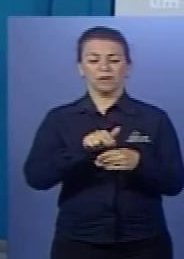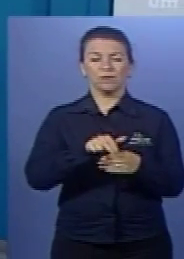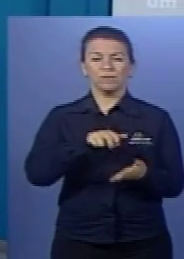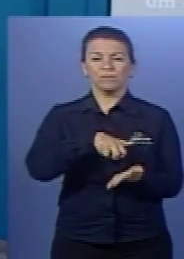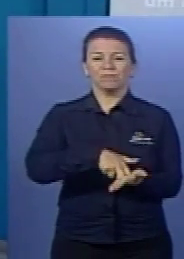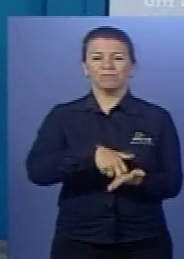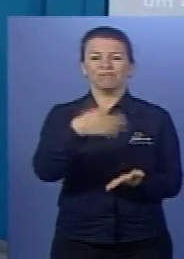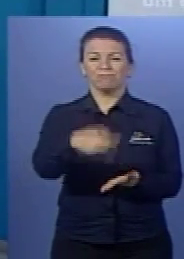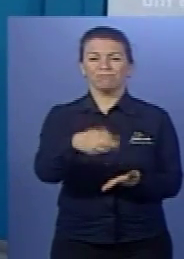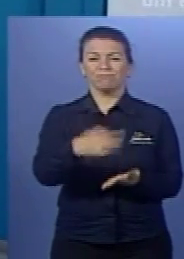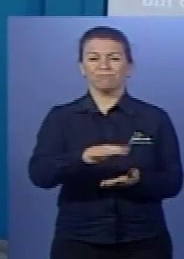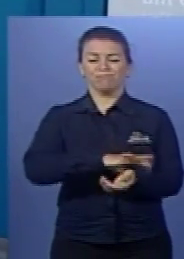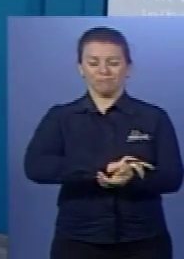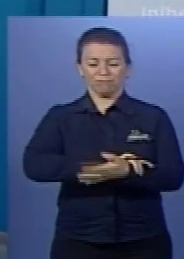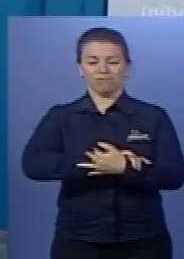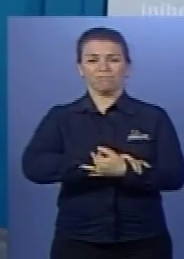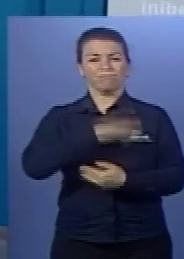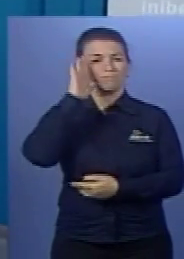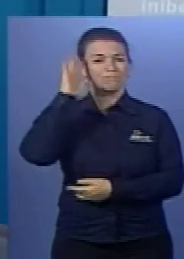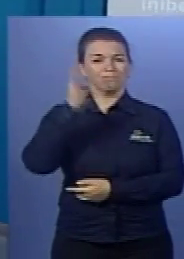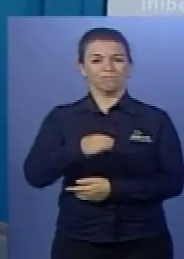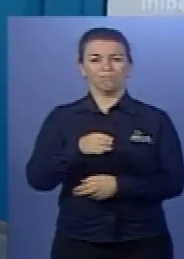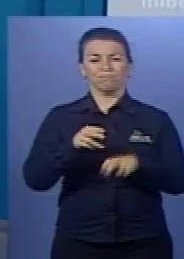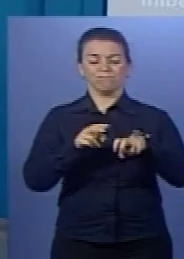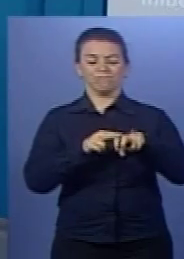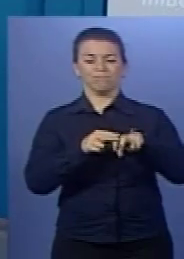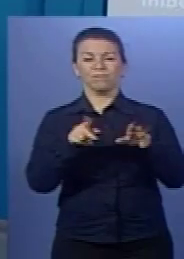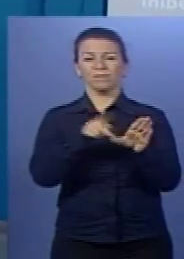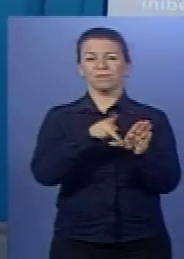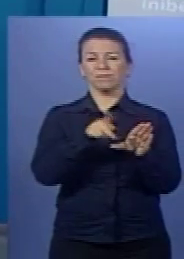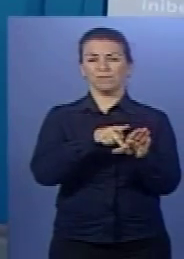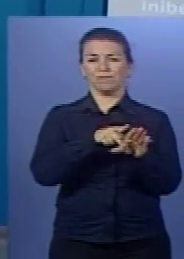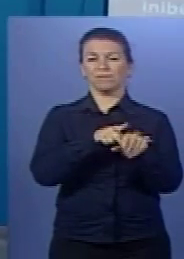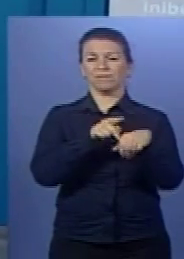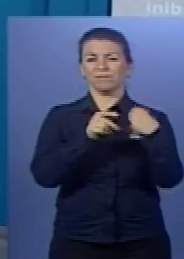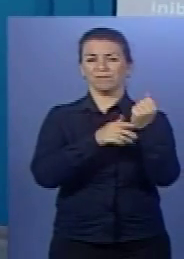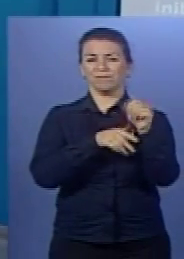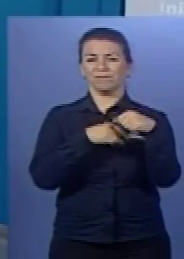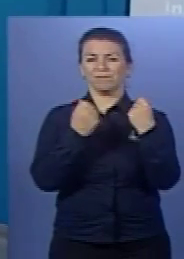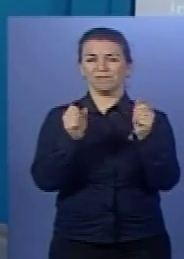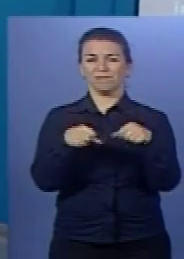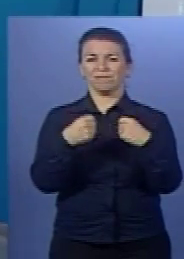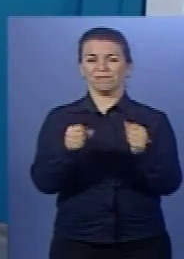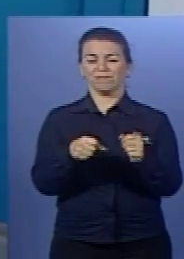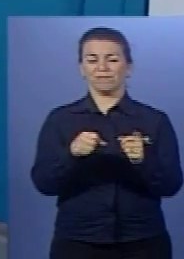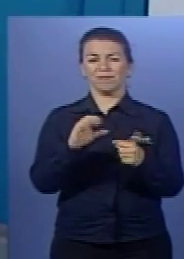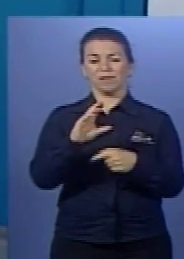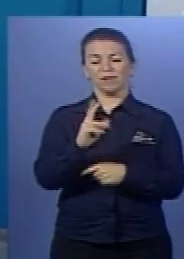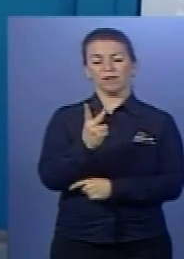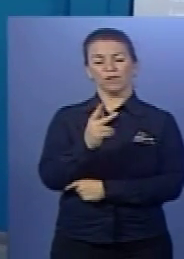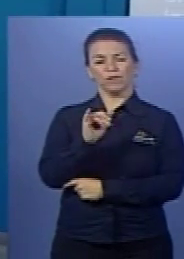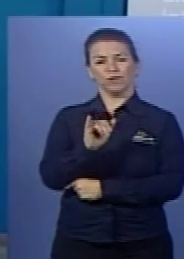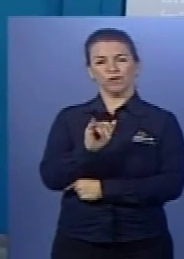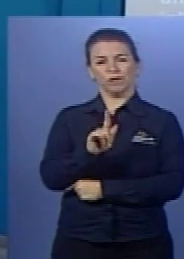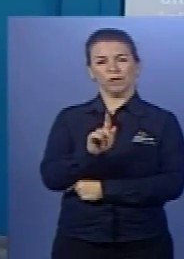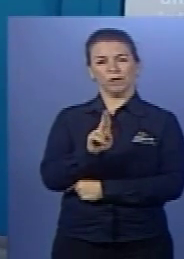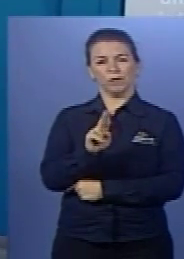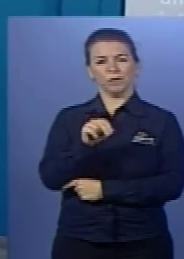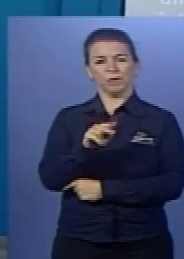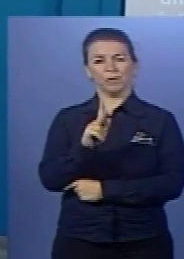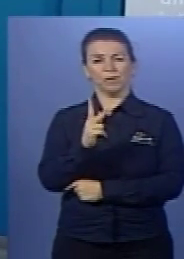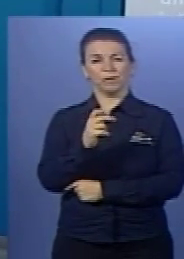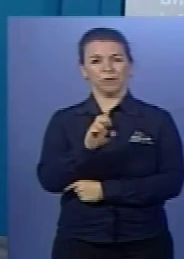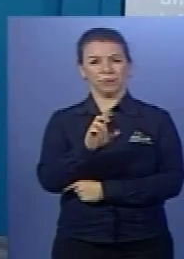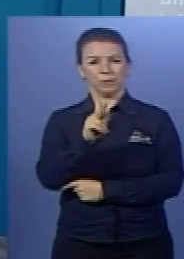muita dor articular, principalmente na articulação do pé e na articulação da mão. Então, chikungunya, aquele que se dobra. Então, uma